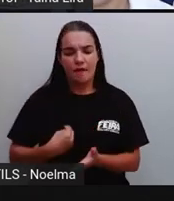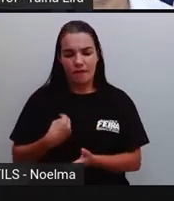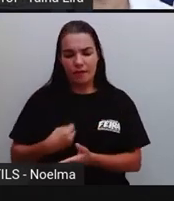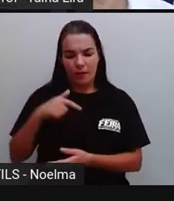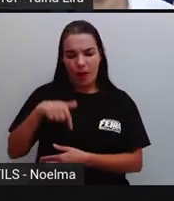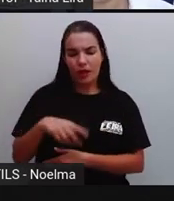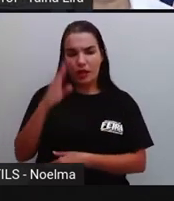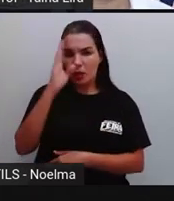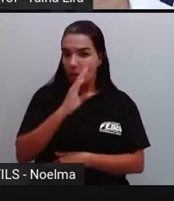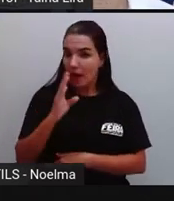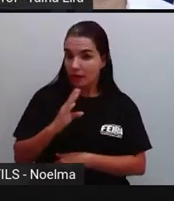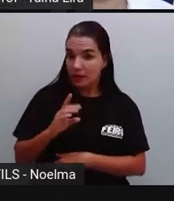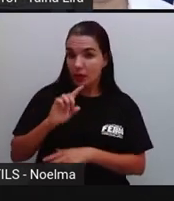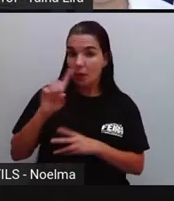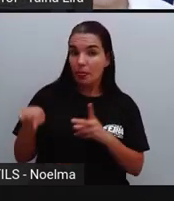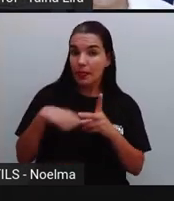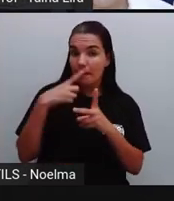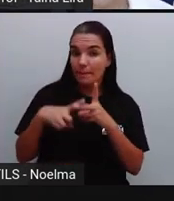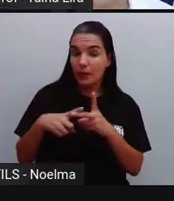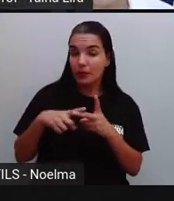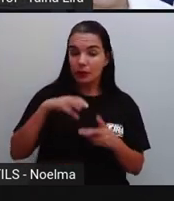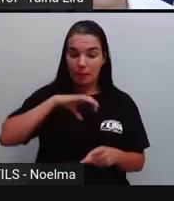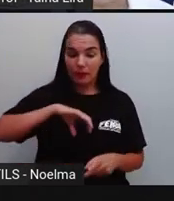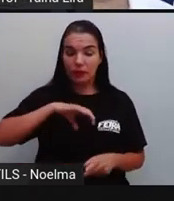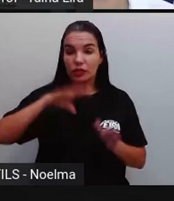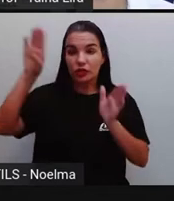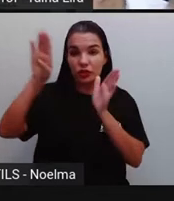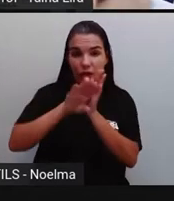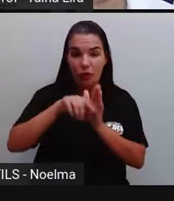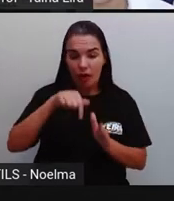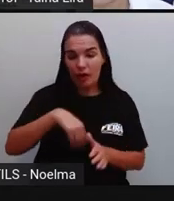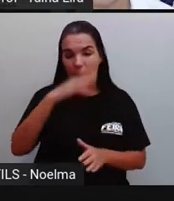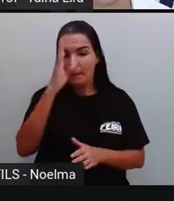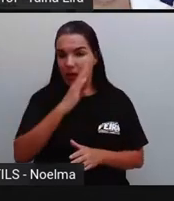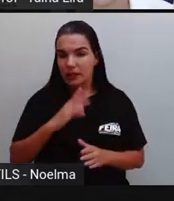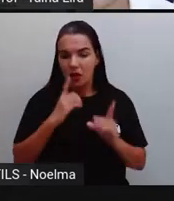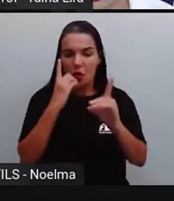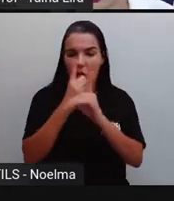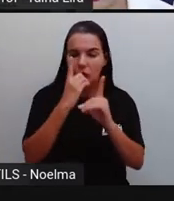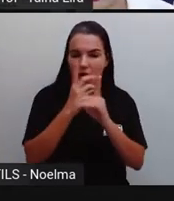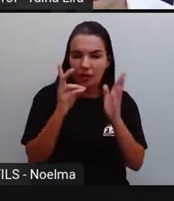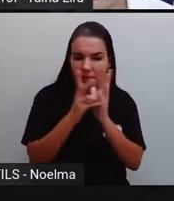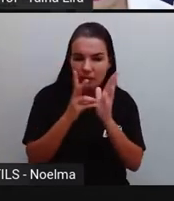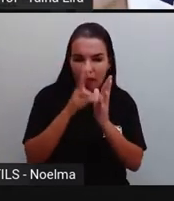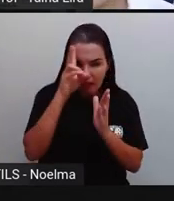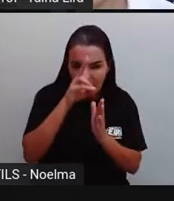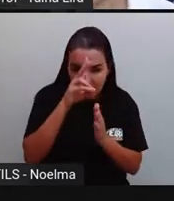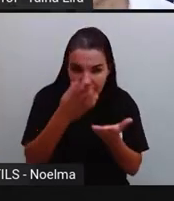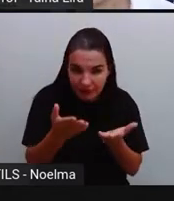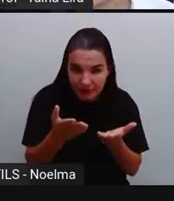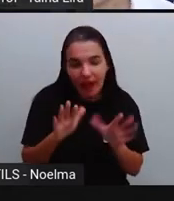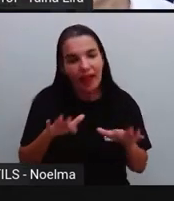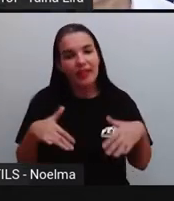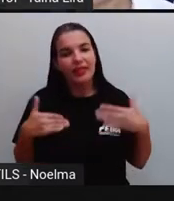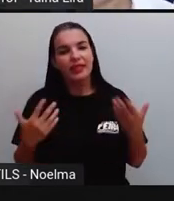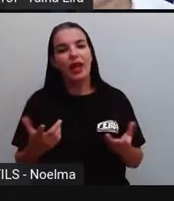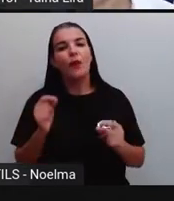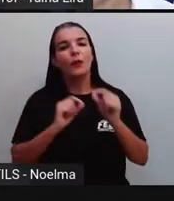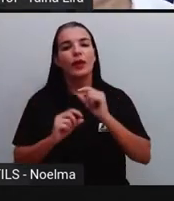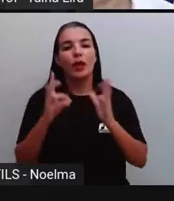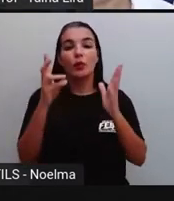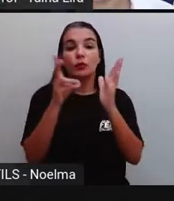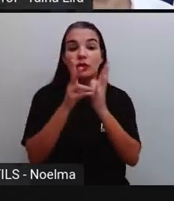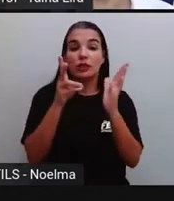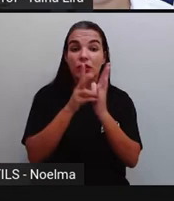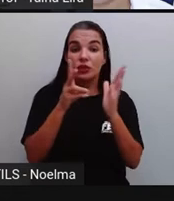Brasil, depois os portugueses chegaram aqui, encontraram os indígenas, lembram disso? E os indígenas,